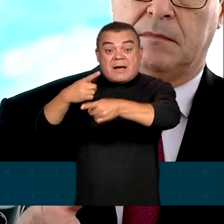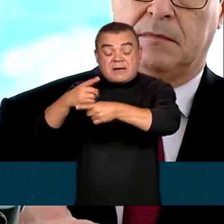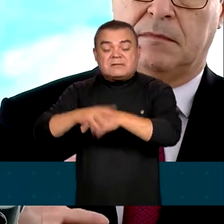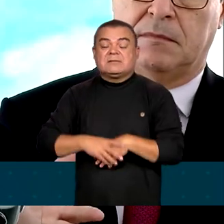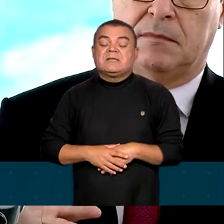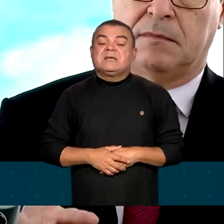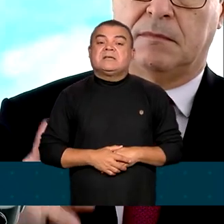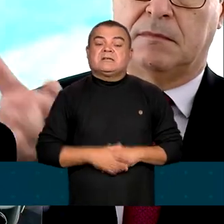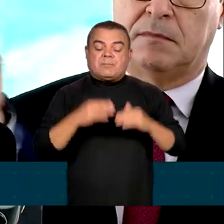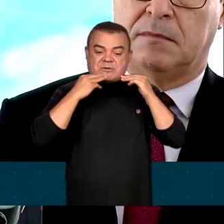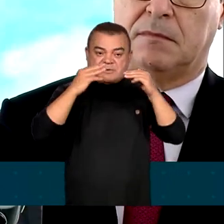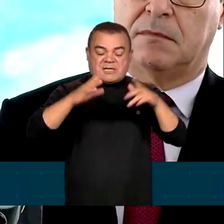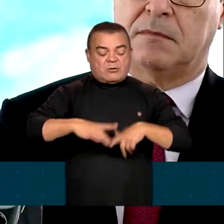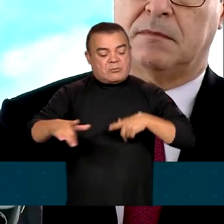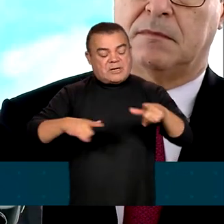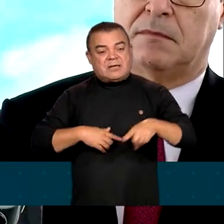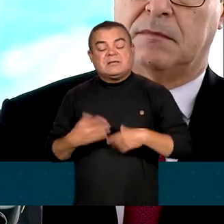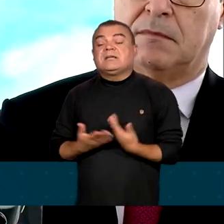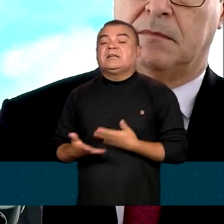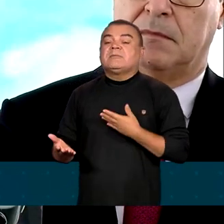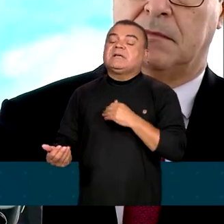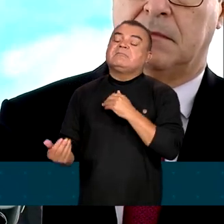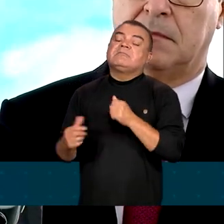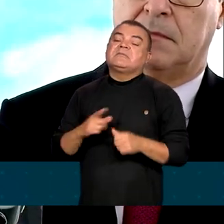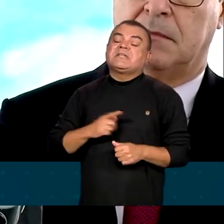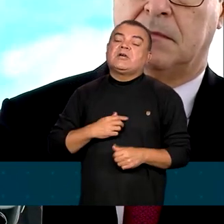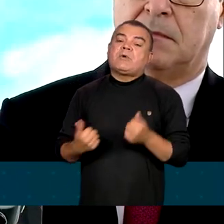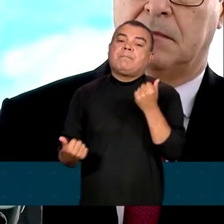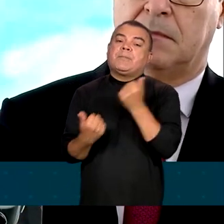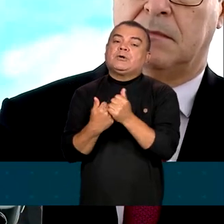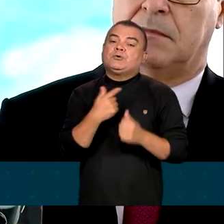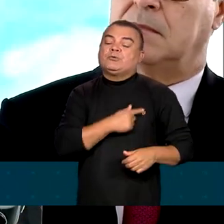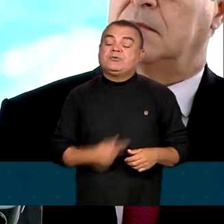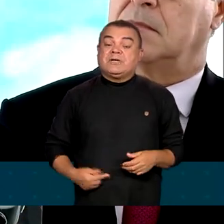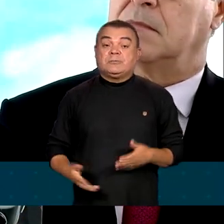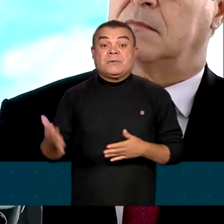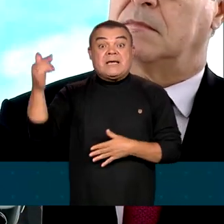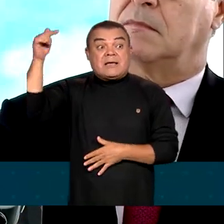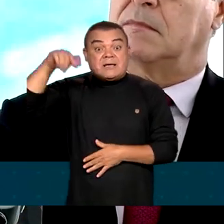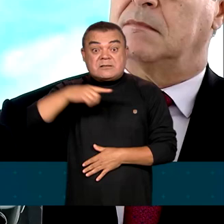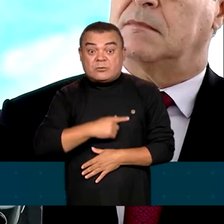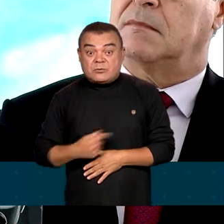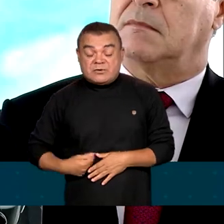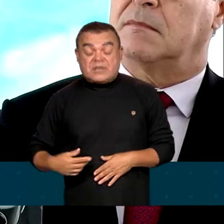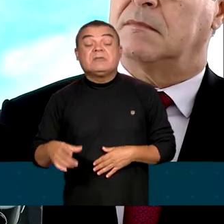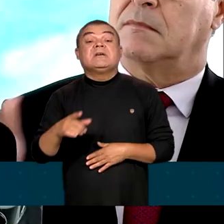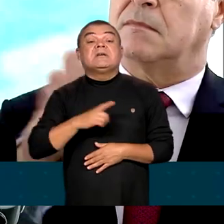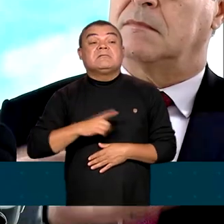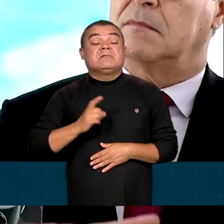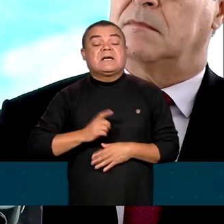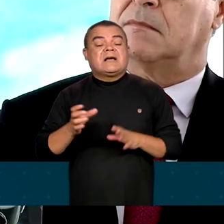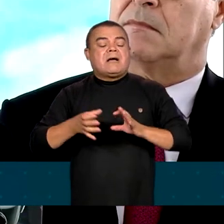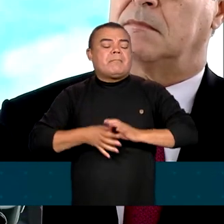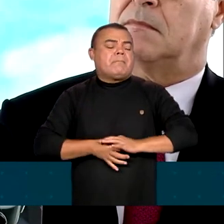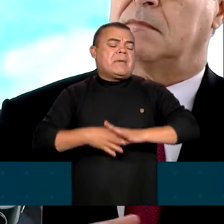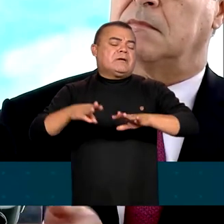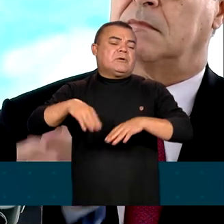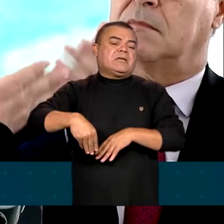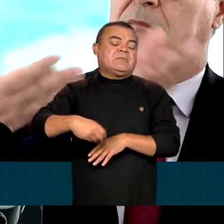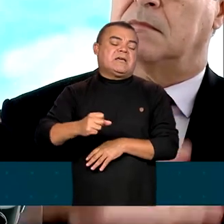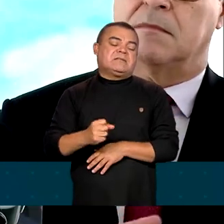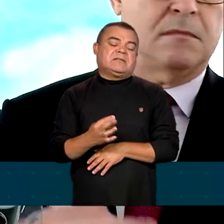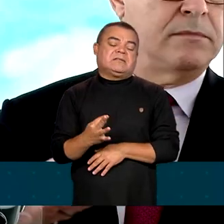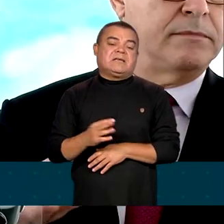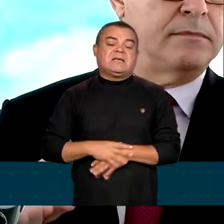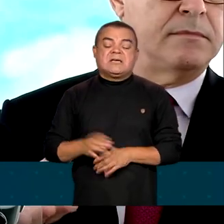cooperativismo e ter o apoio do governo. Este é um governo que tem as portas abertas para o MST dialogar e